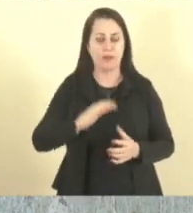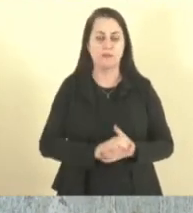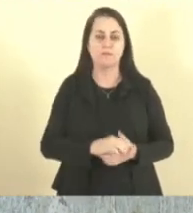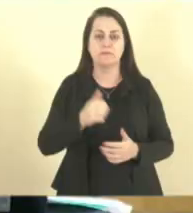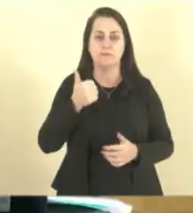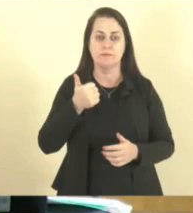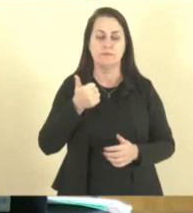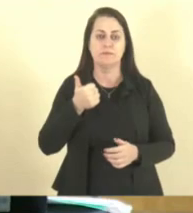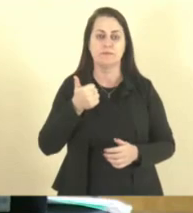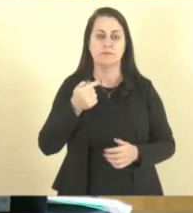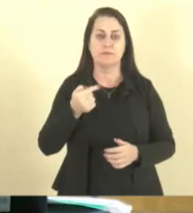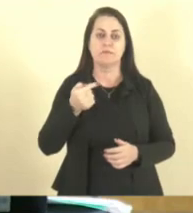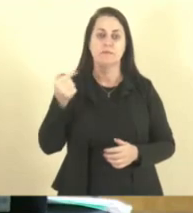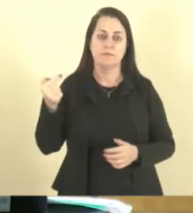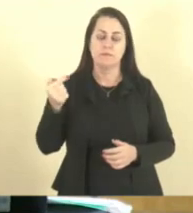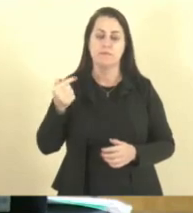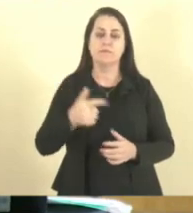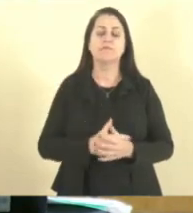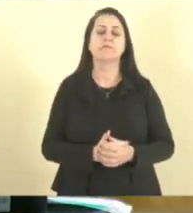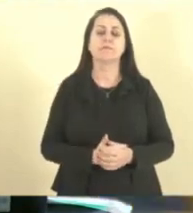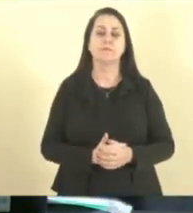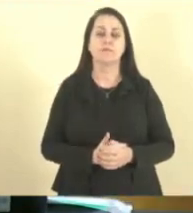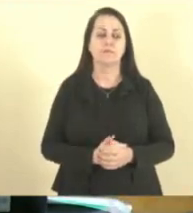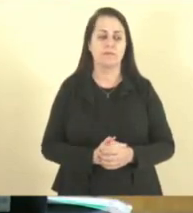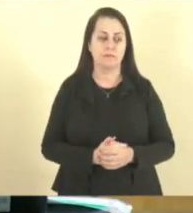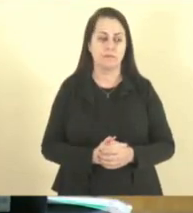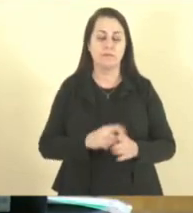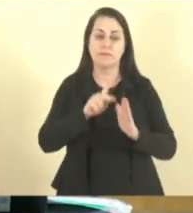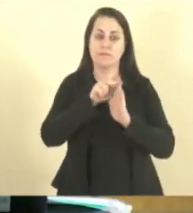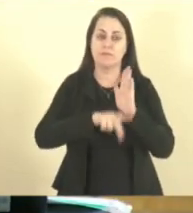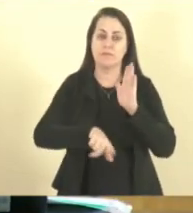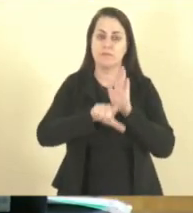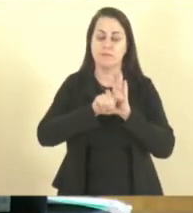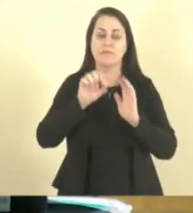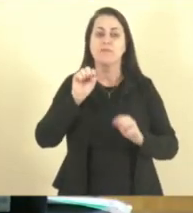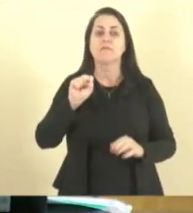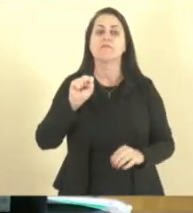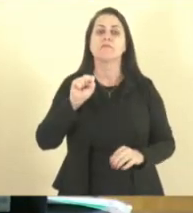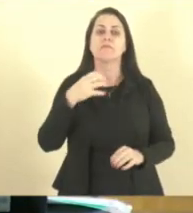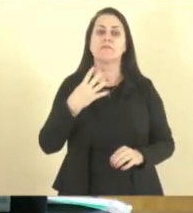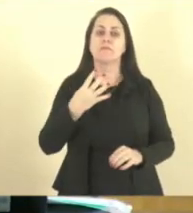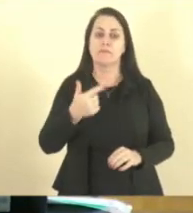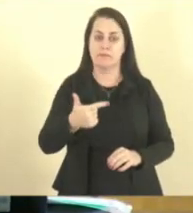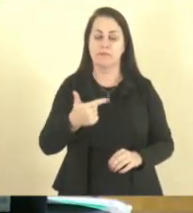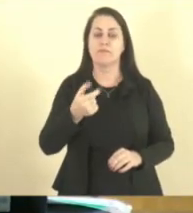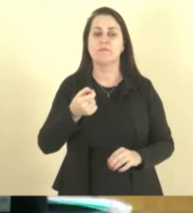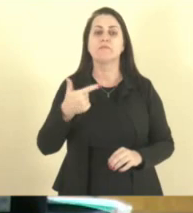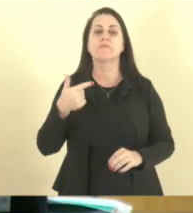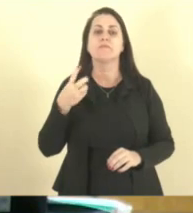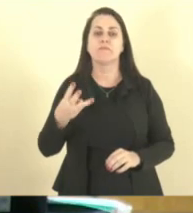177 da pauta, que é o projeto de lei 842 de 23.